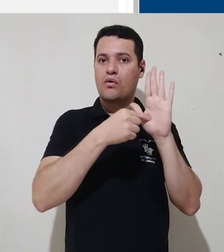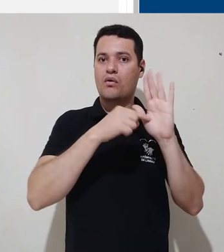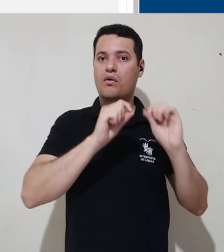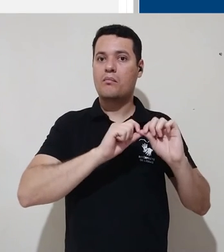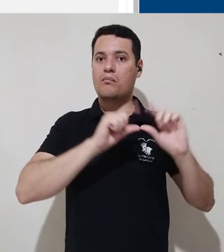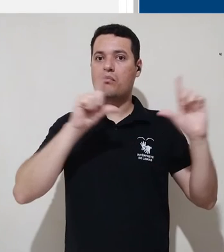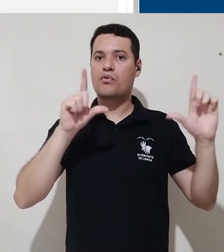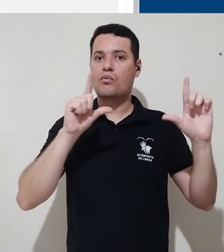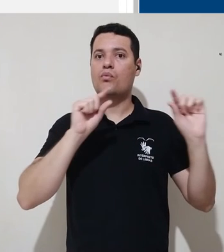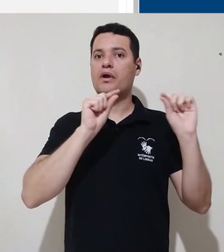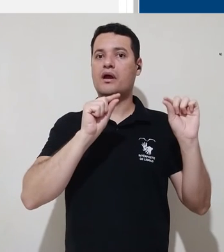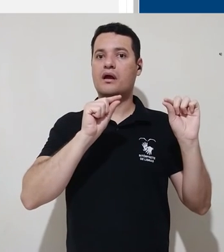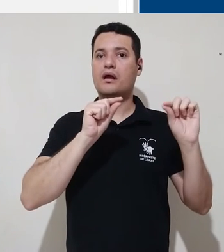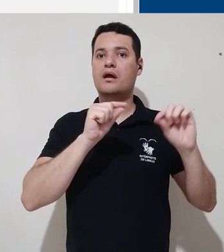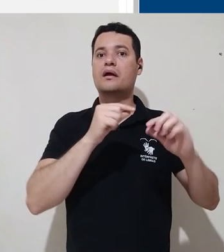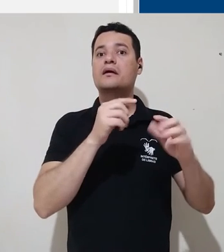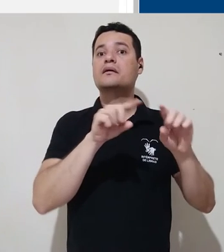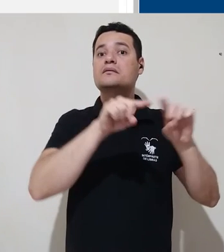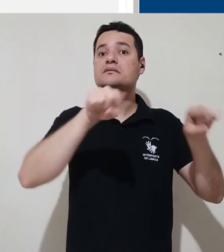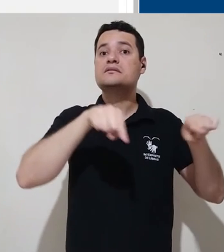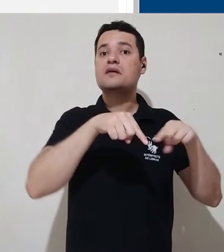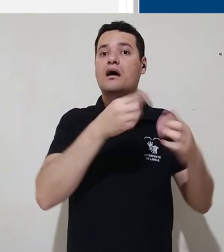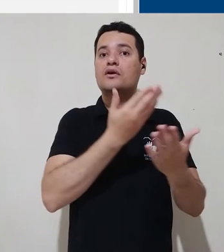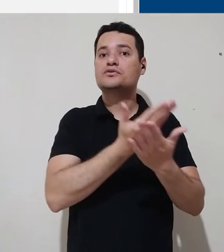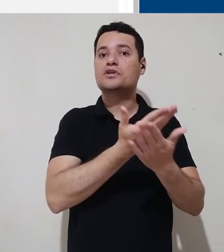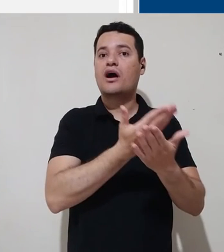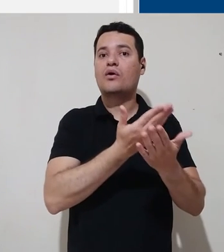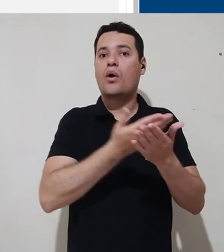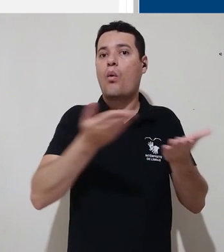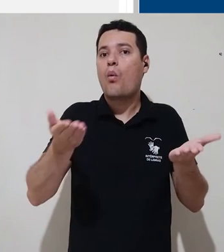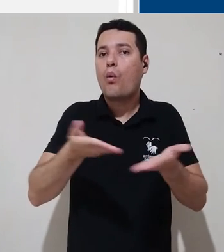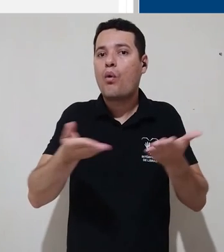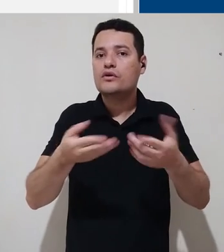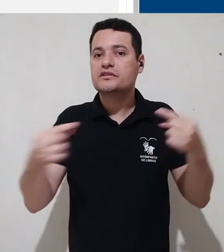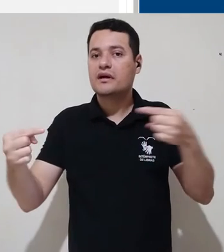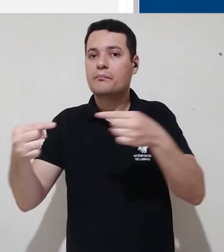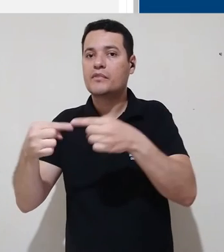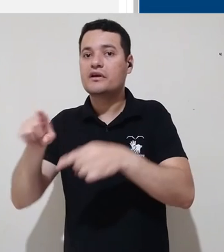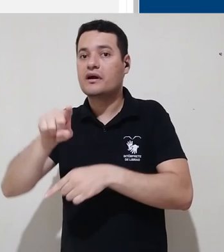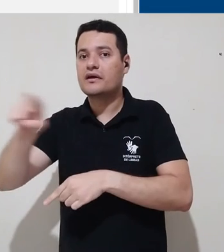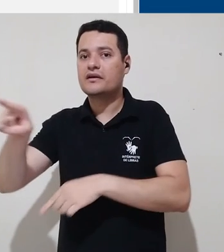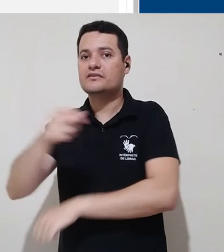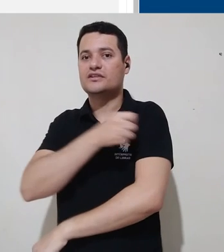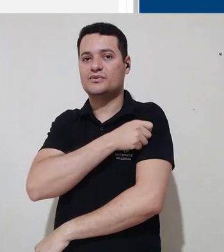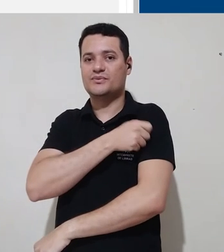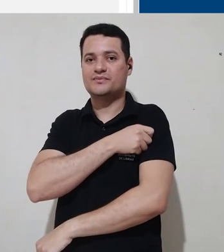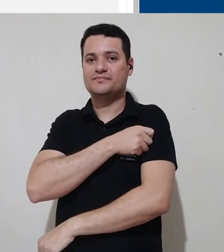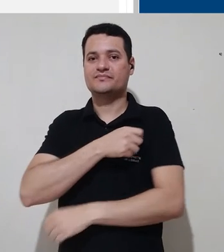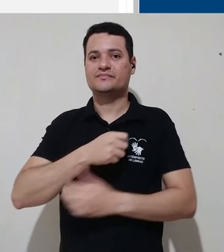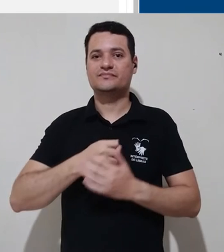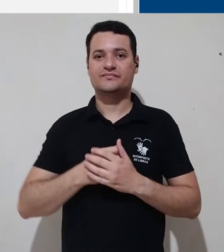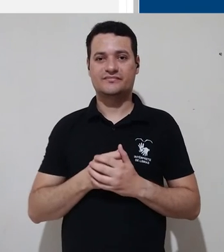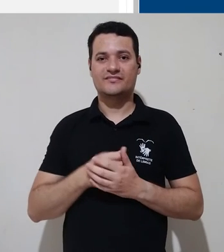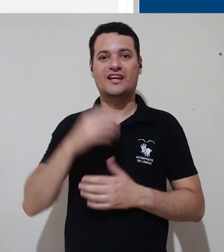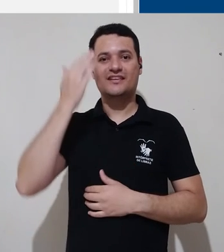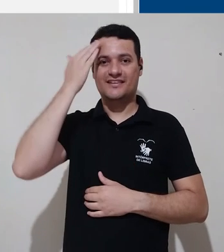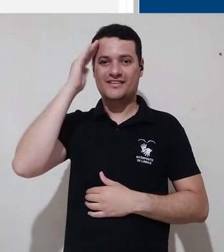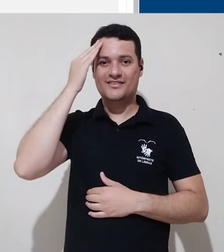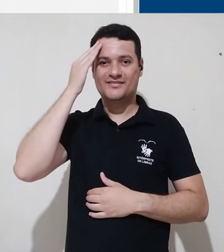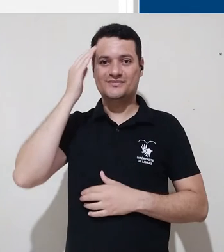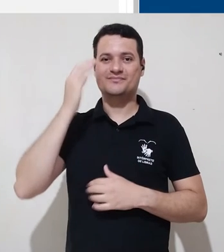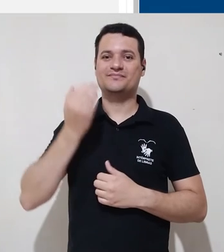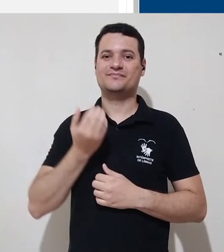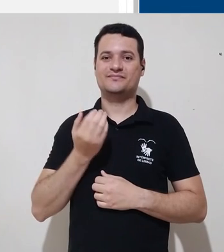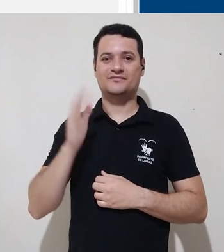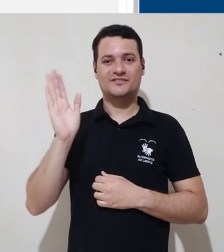e verificar as salas que estão disponíveis hoje para os alunos. Ok? O conceito